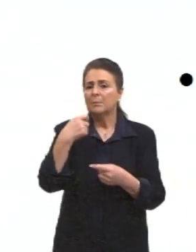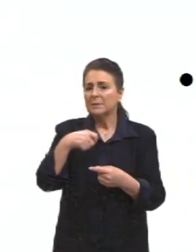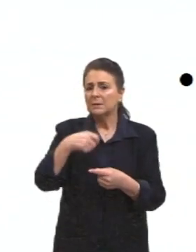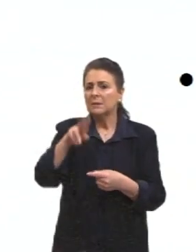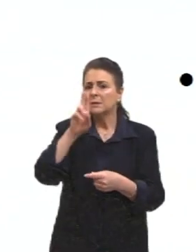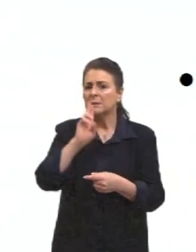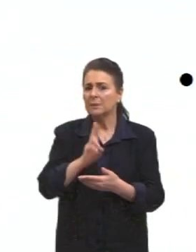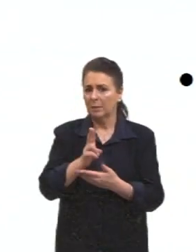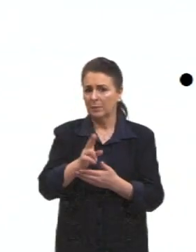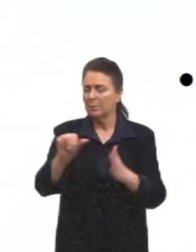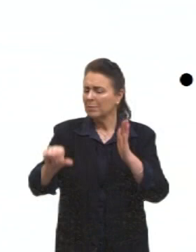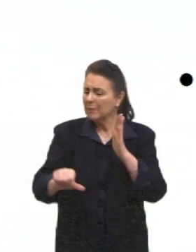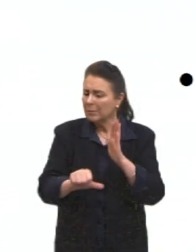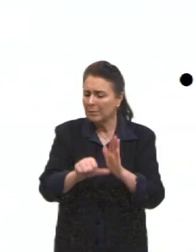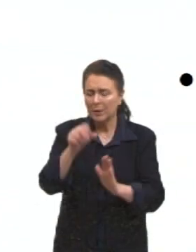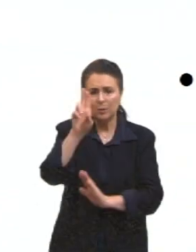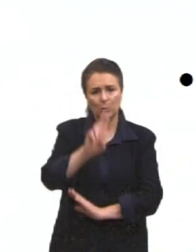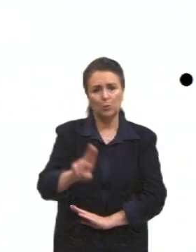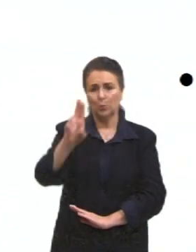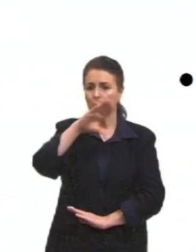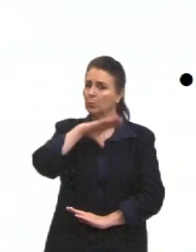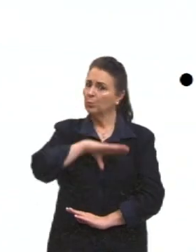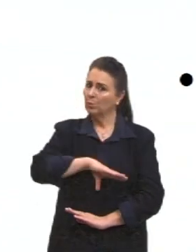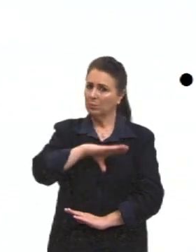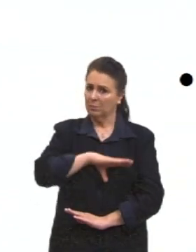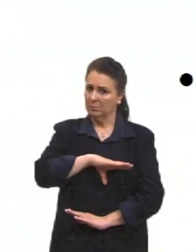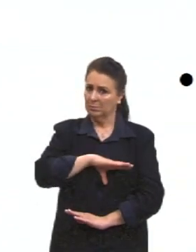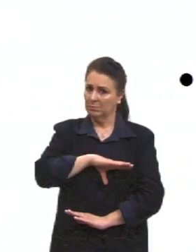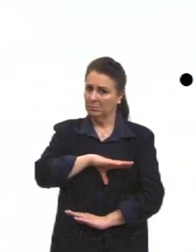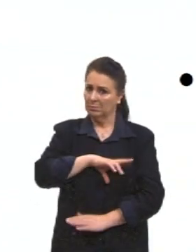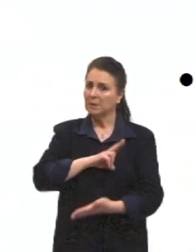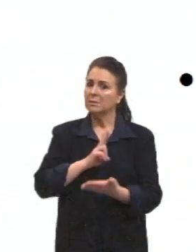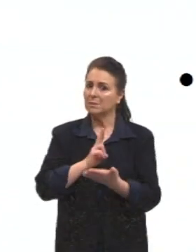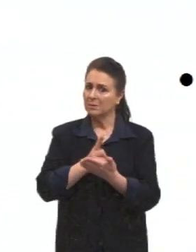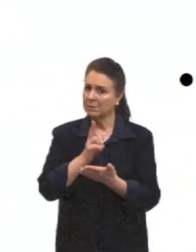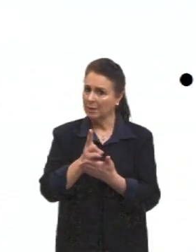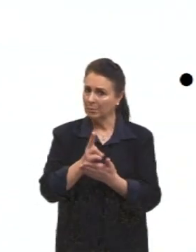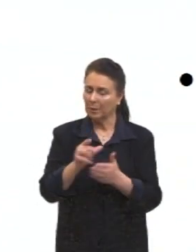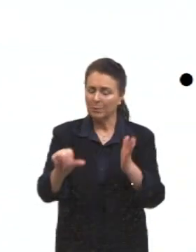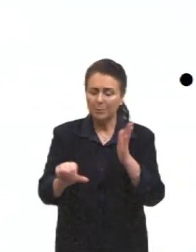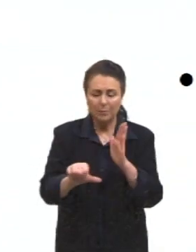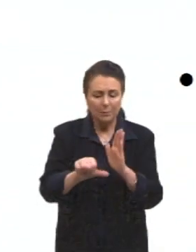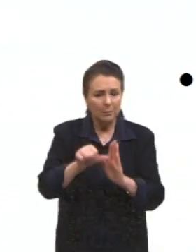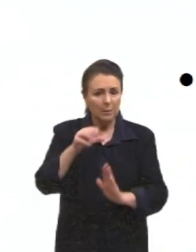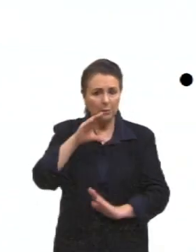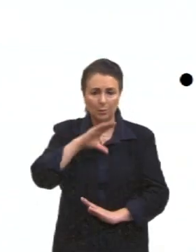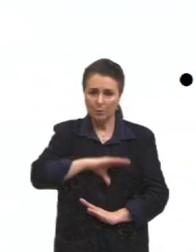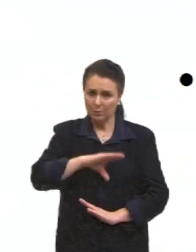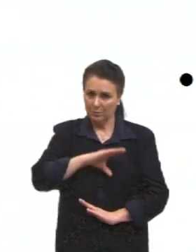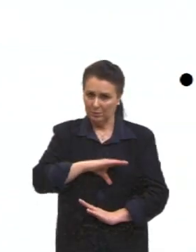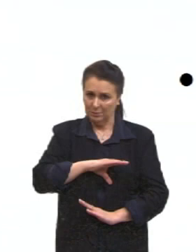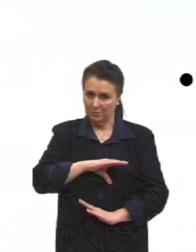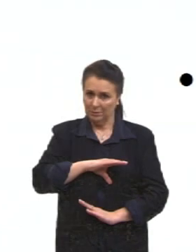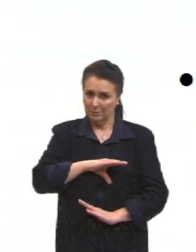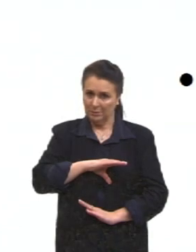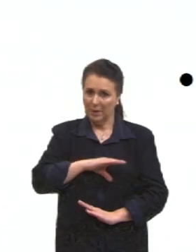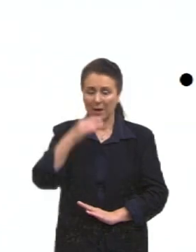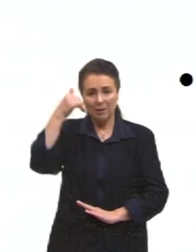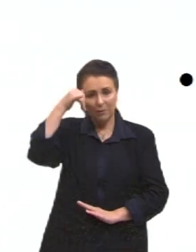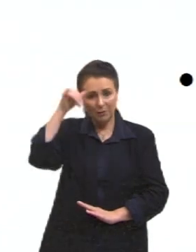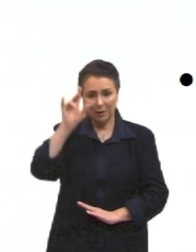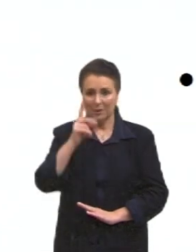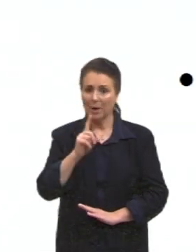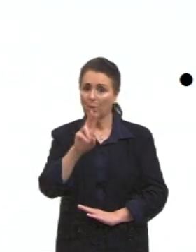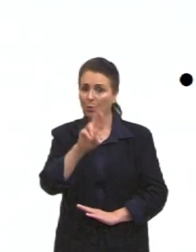sempre e claro, dê preferência para o termo em língua portuguesa que seja correspondente ao que se pretende